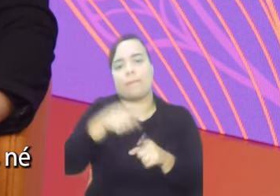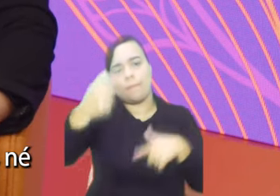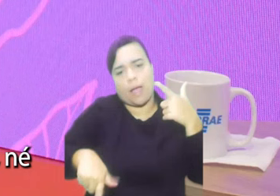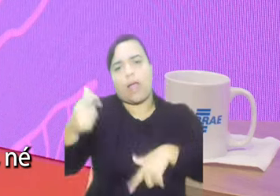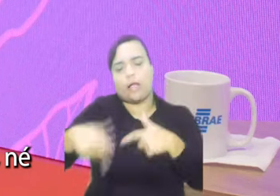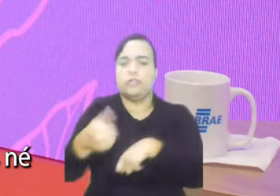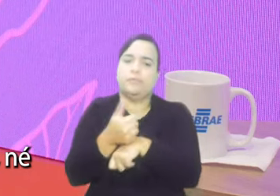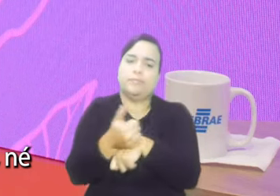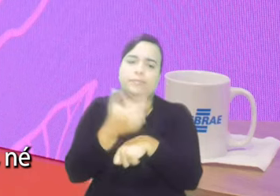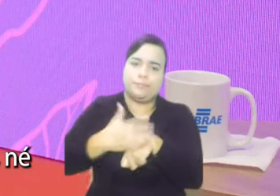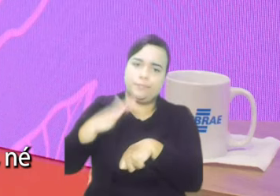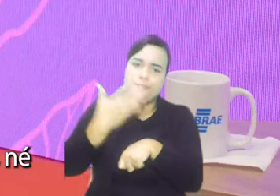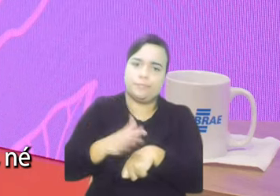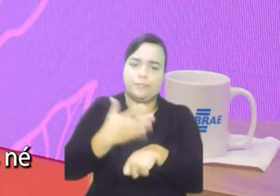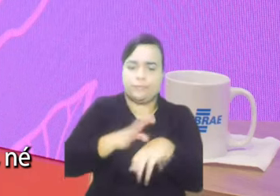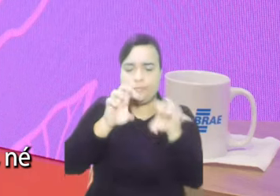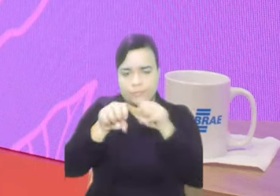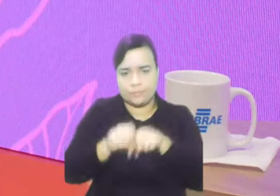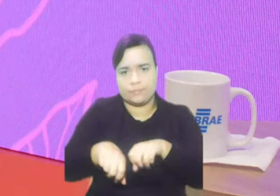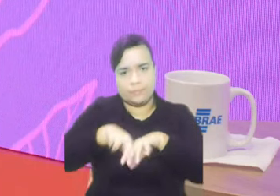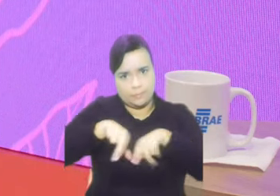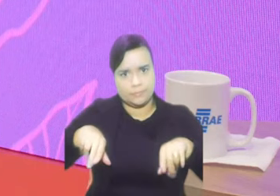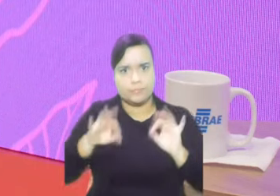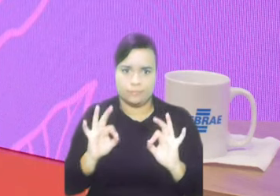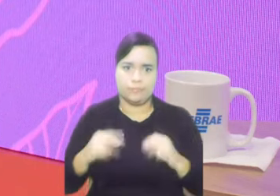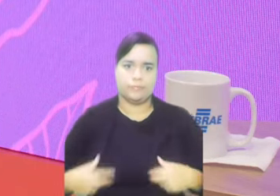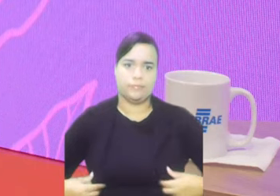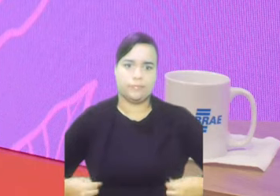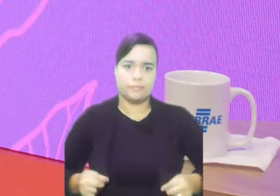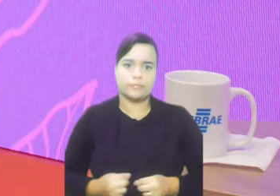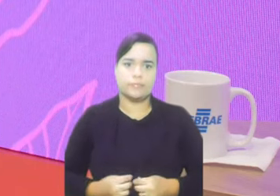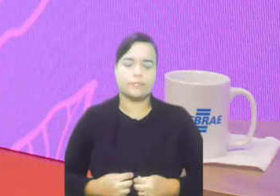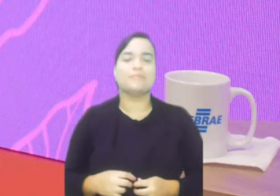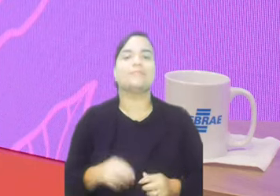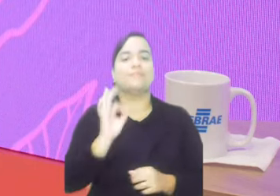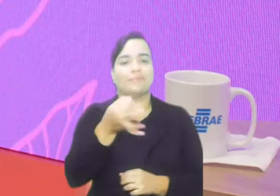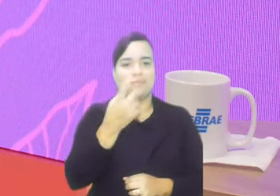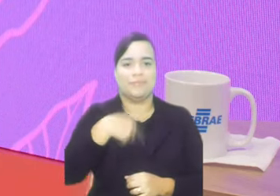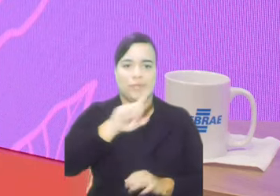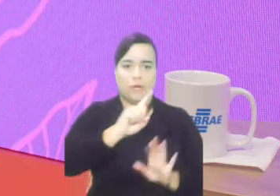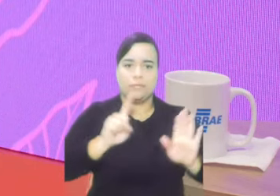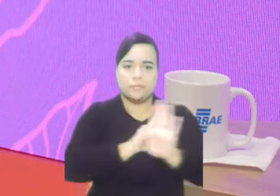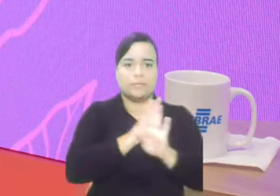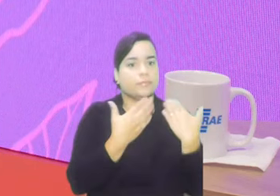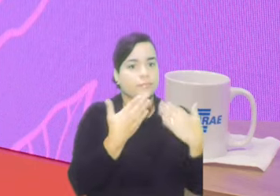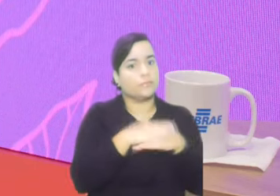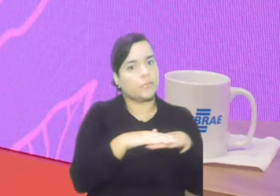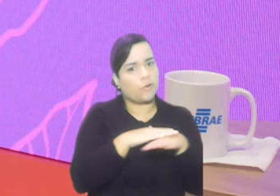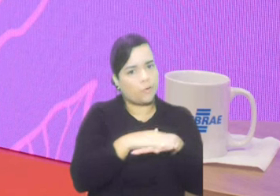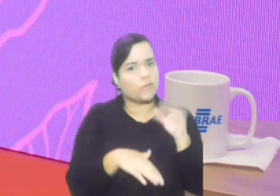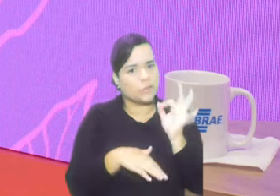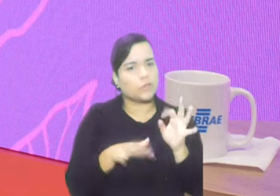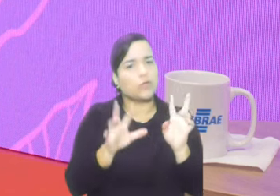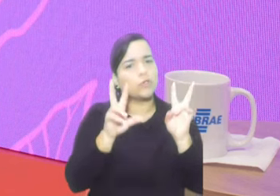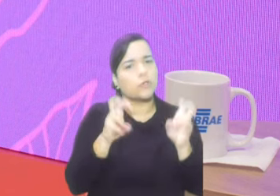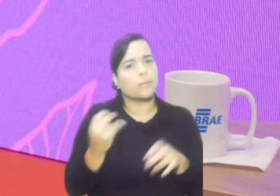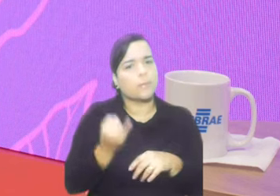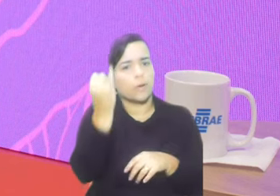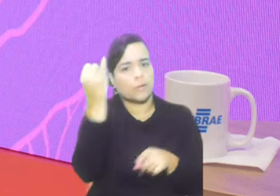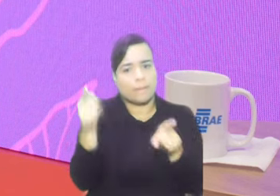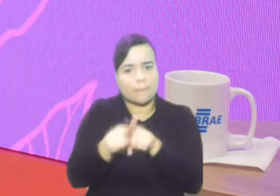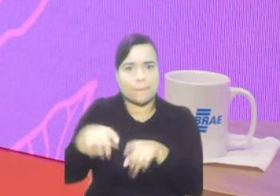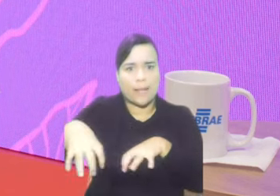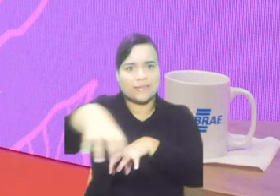E a gente também, conversando nos bastidores, né, Camila, a importância desses parceiros, com relação aos